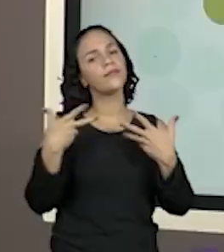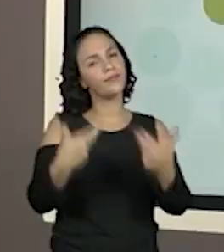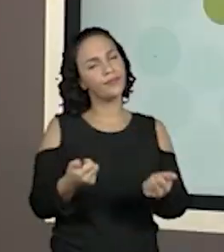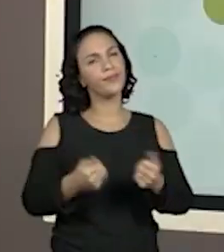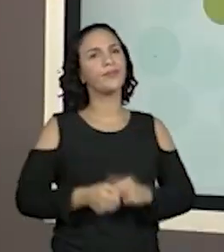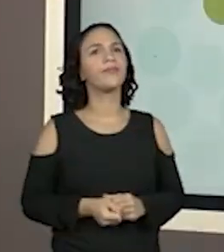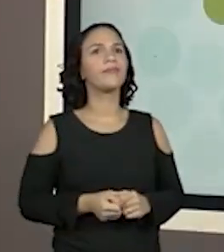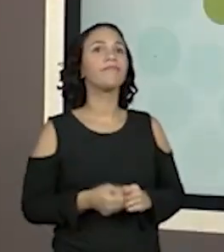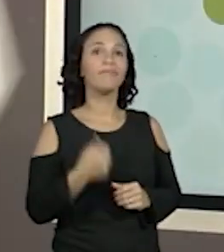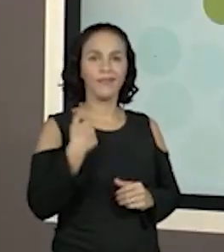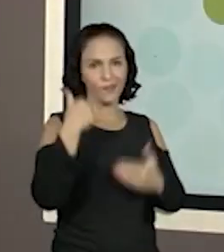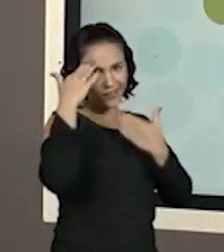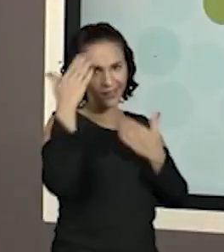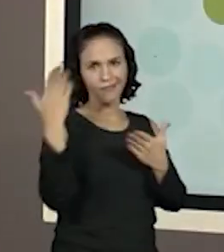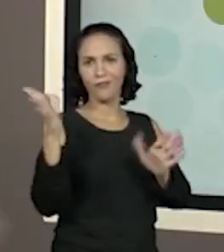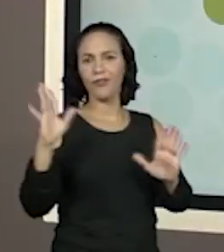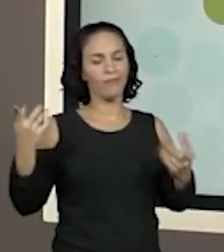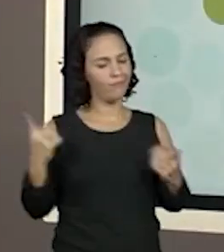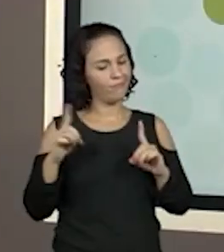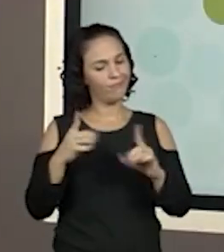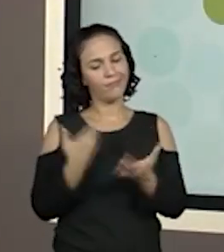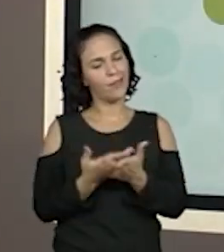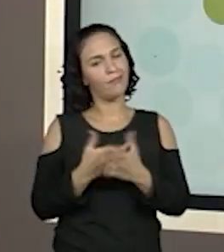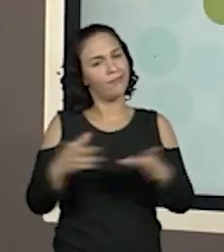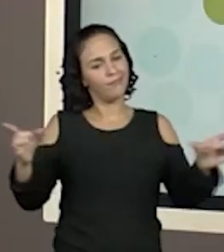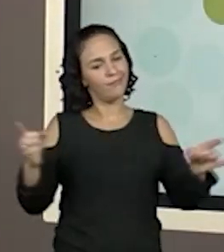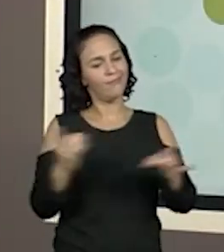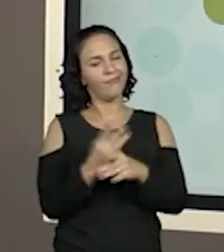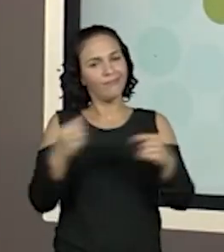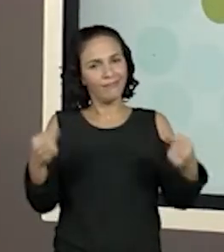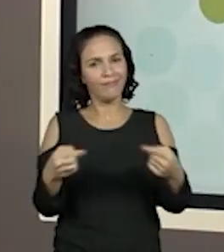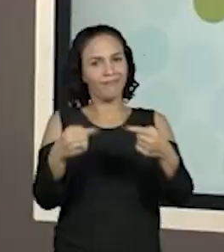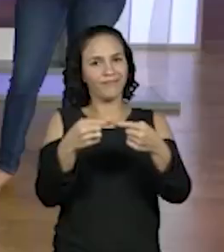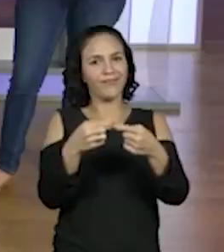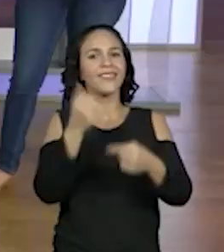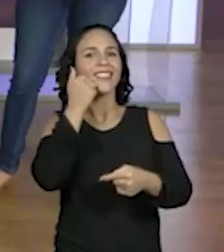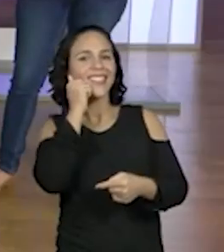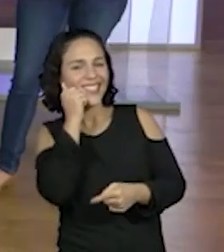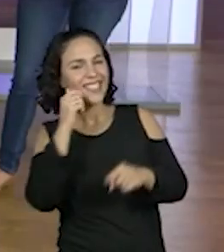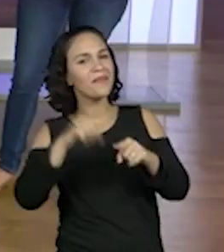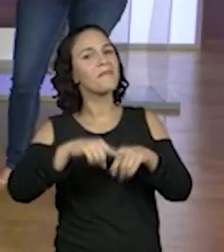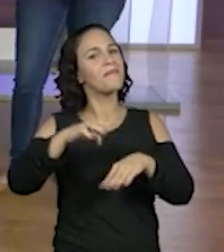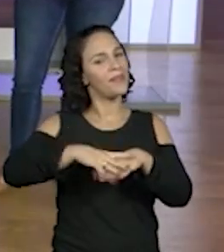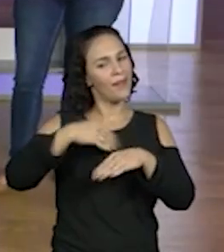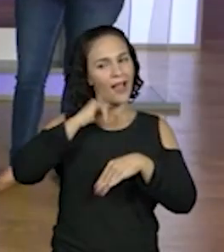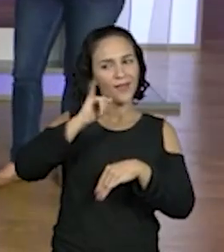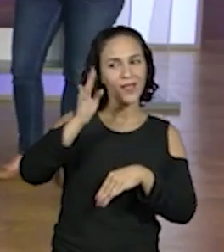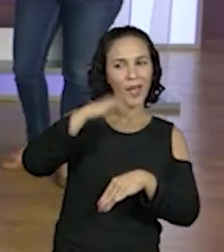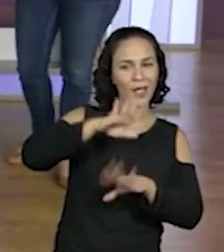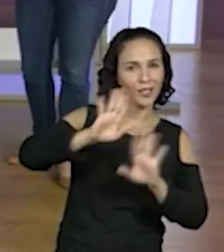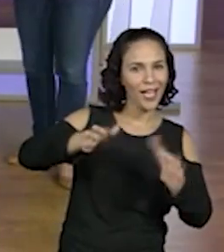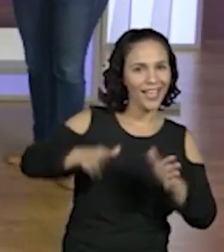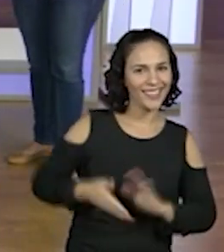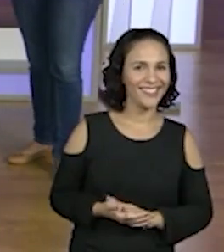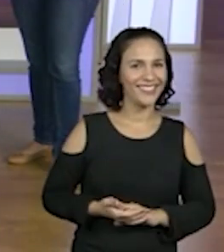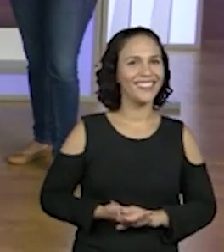Obrigada a eu, já faz parte da aula de matemática e de ciência, já avisando, bora lá?